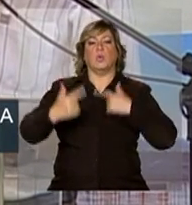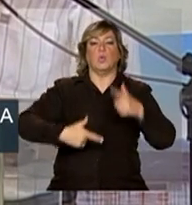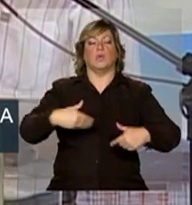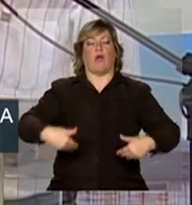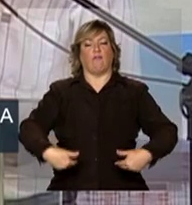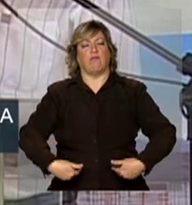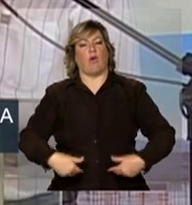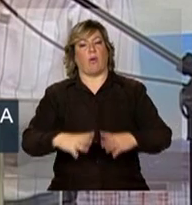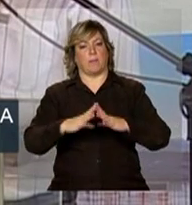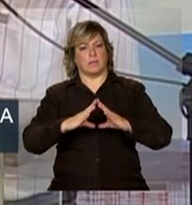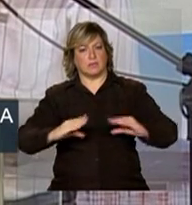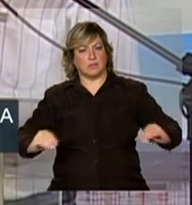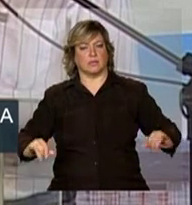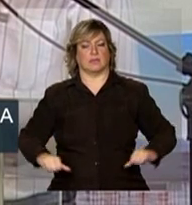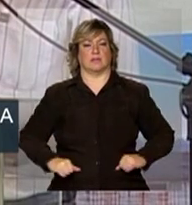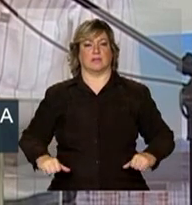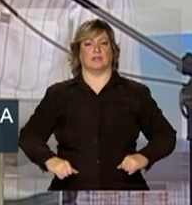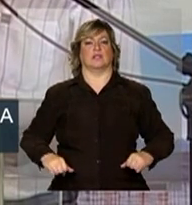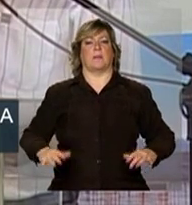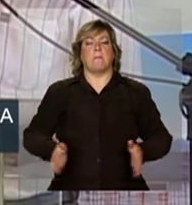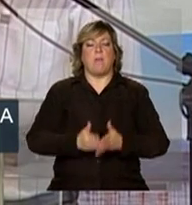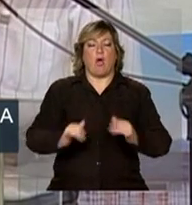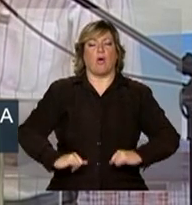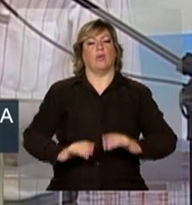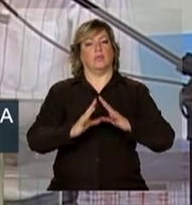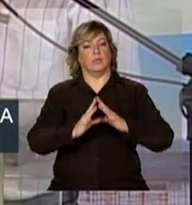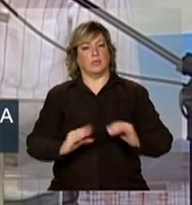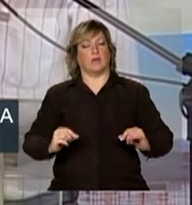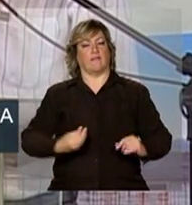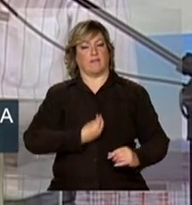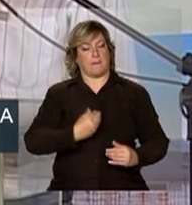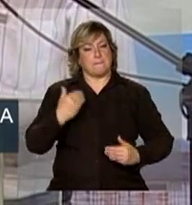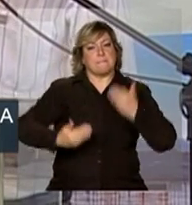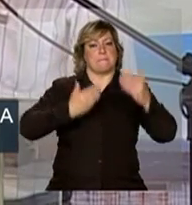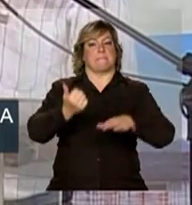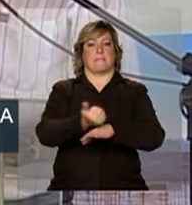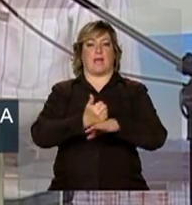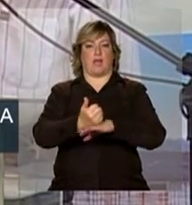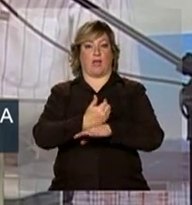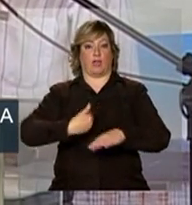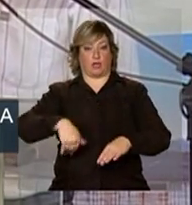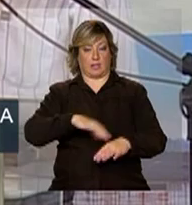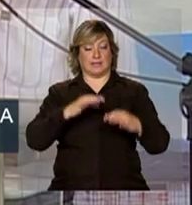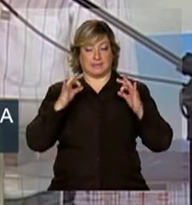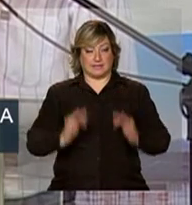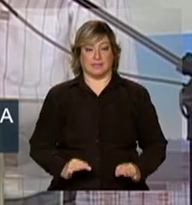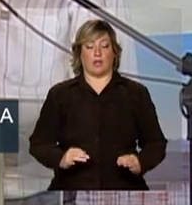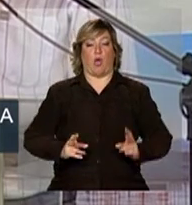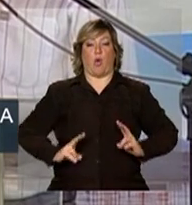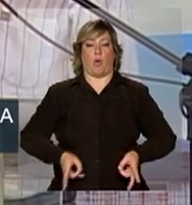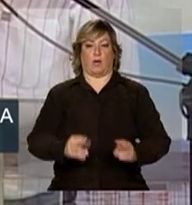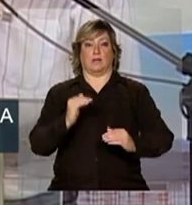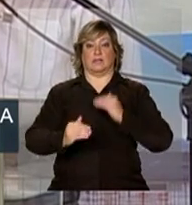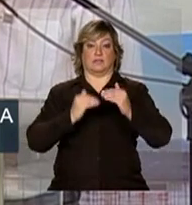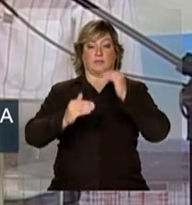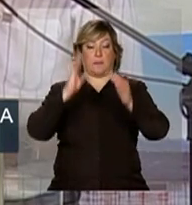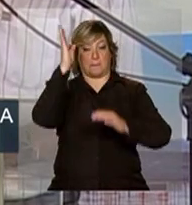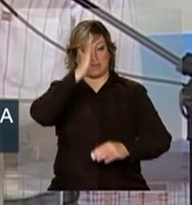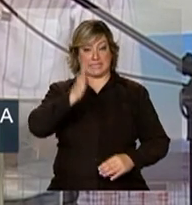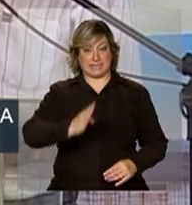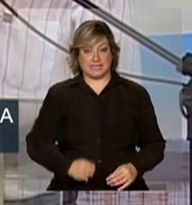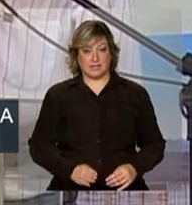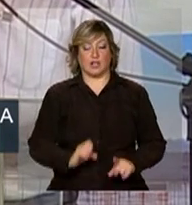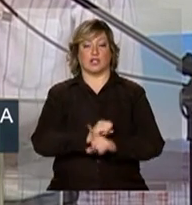no combate à miséria. É a certeza que continuaremos desenvolvendo o Brasil